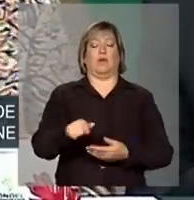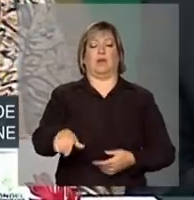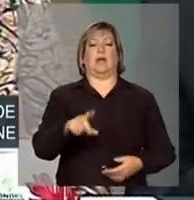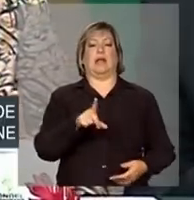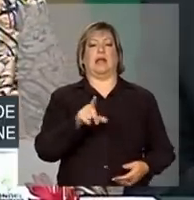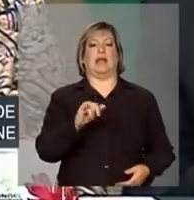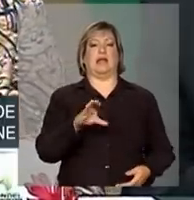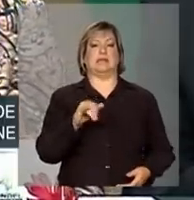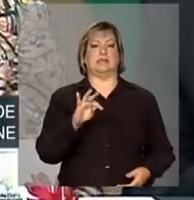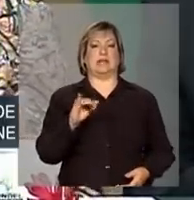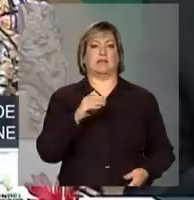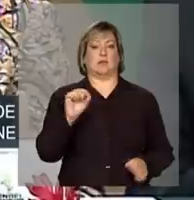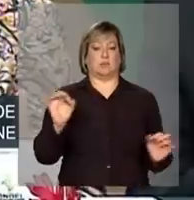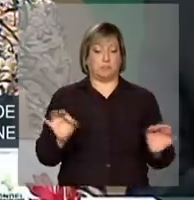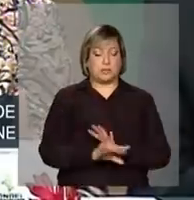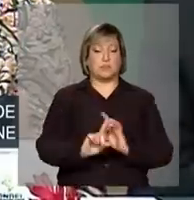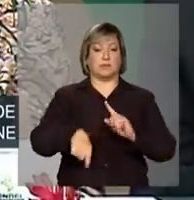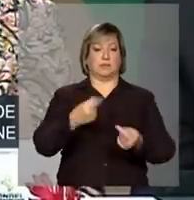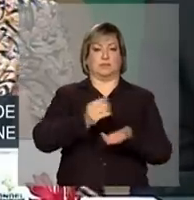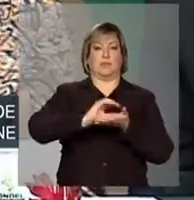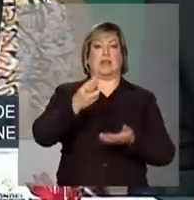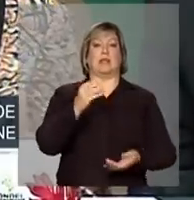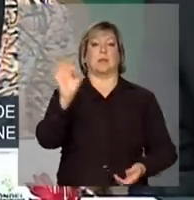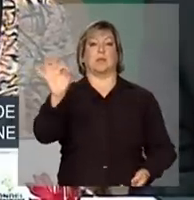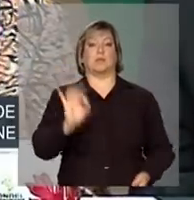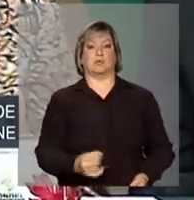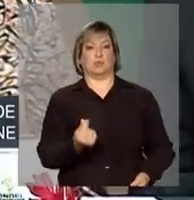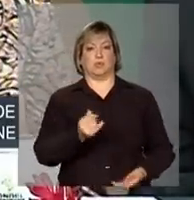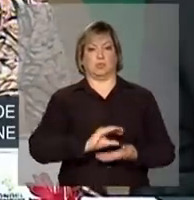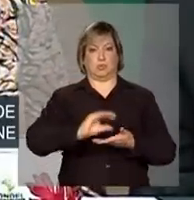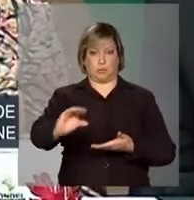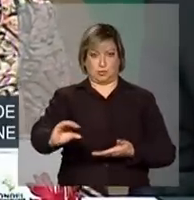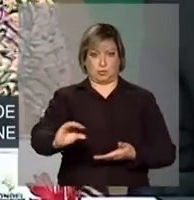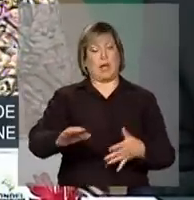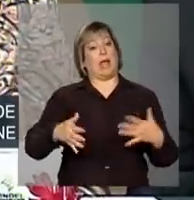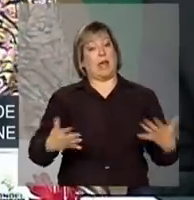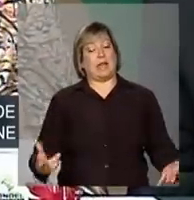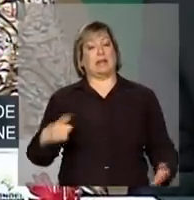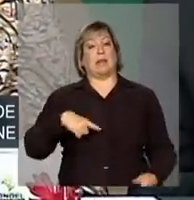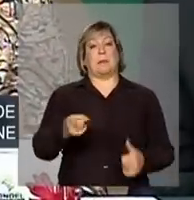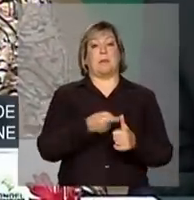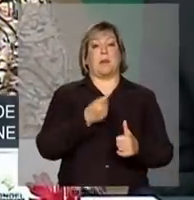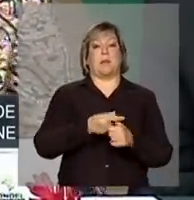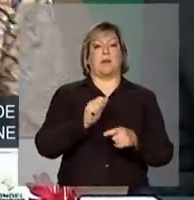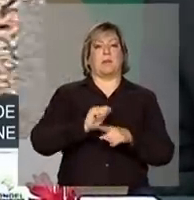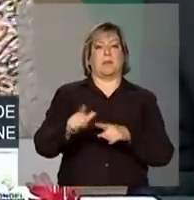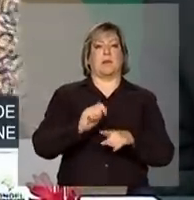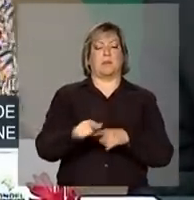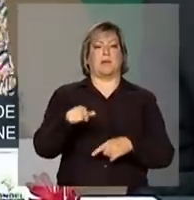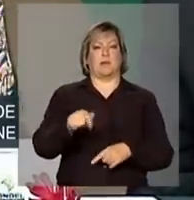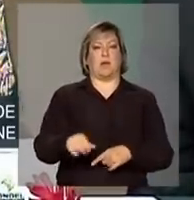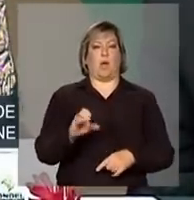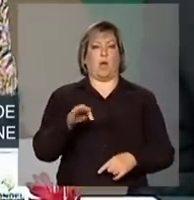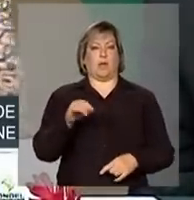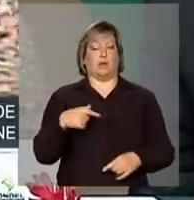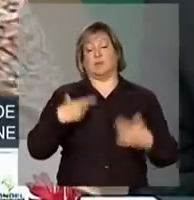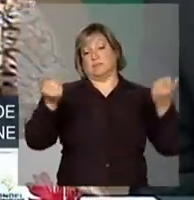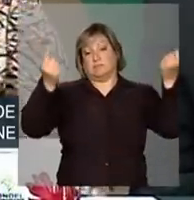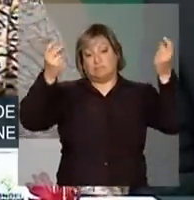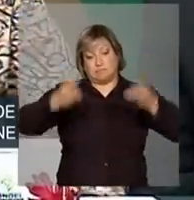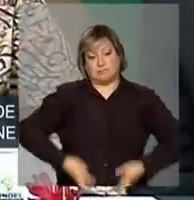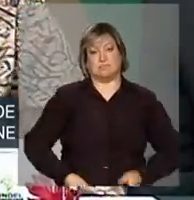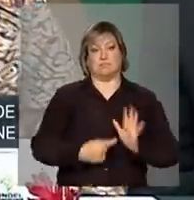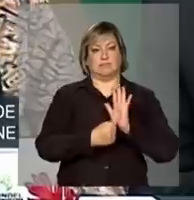30% do recurso. Aí tem a primeira prestação de contas desse 30%.